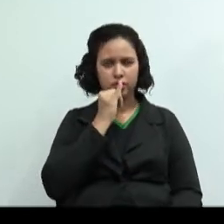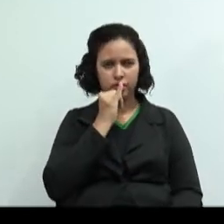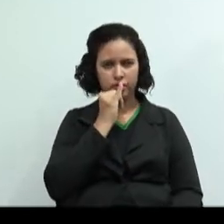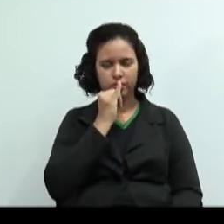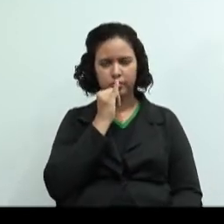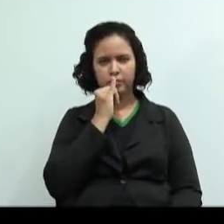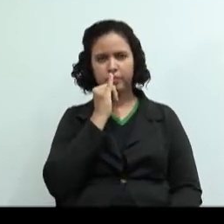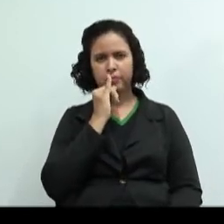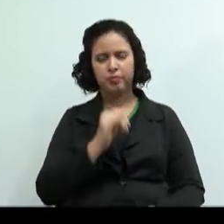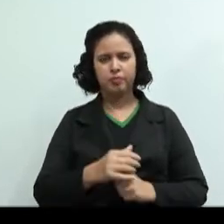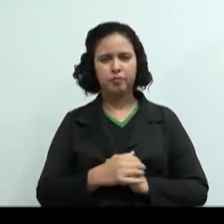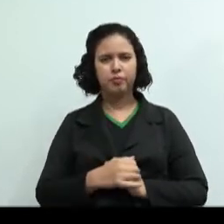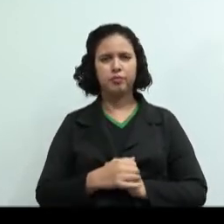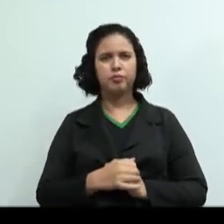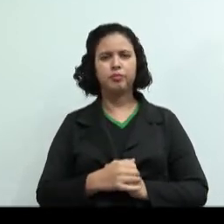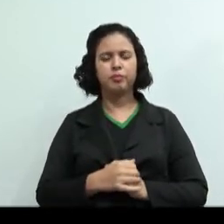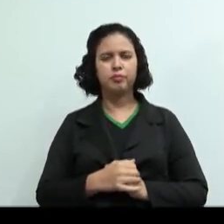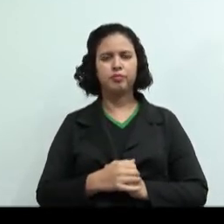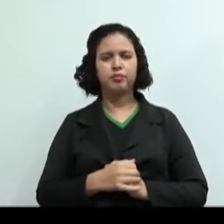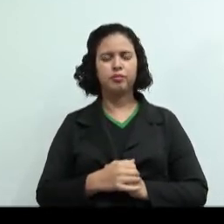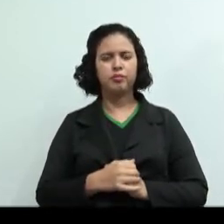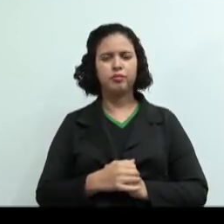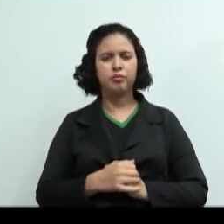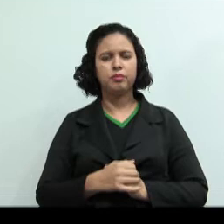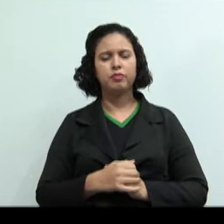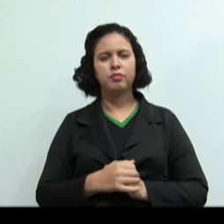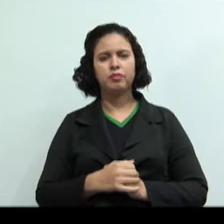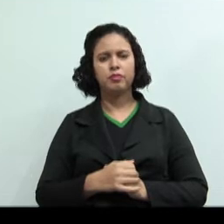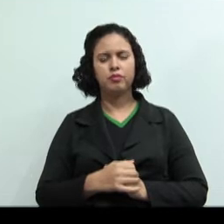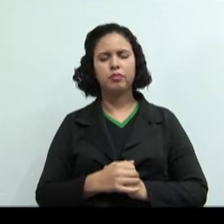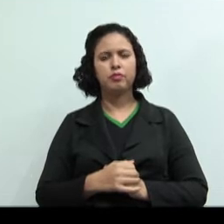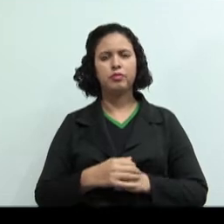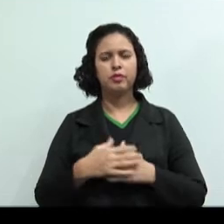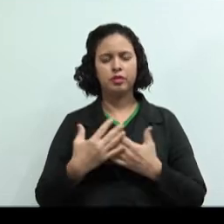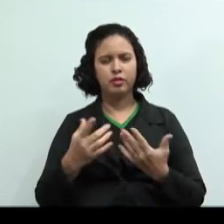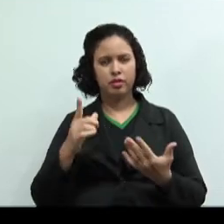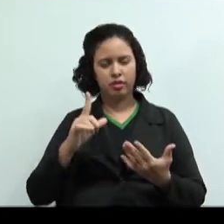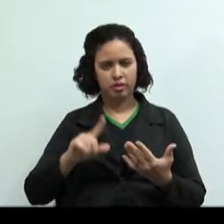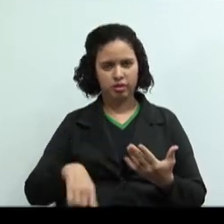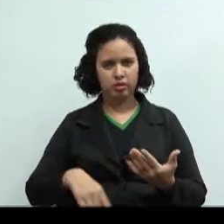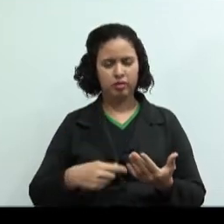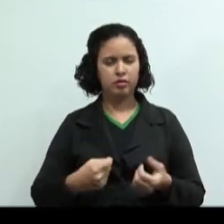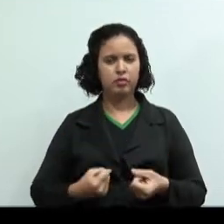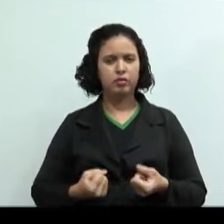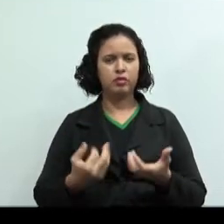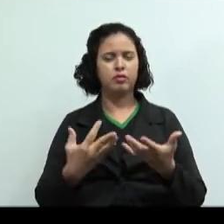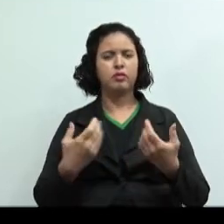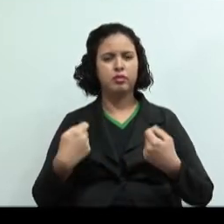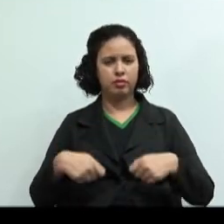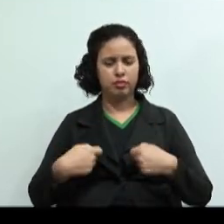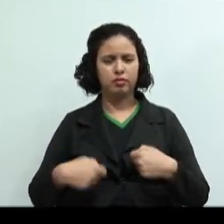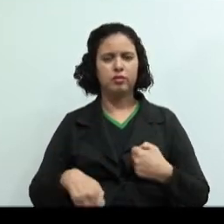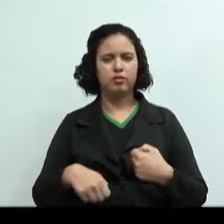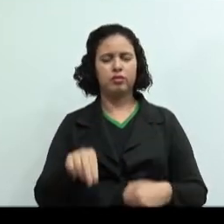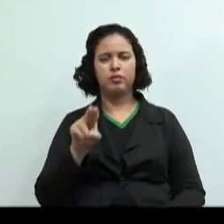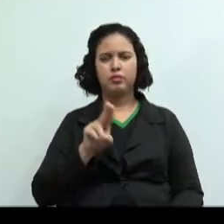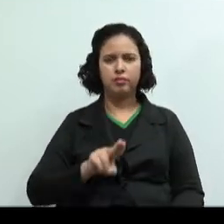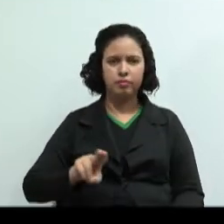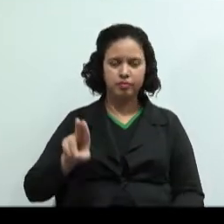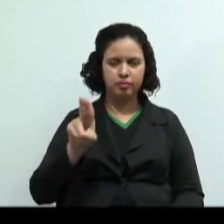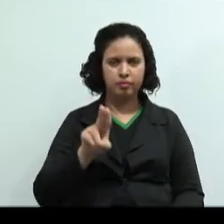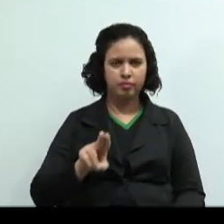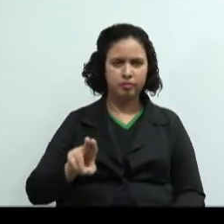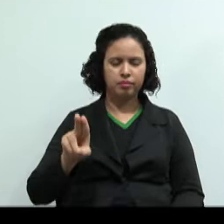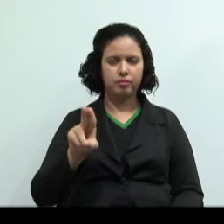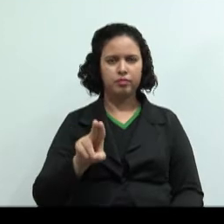Ok, perdão. São aqueles custos que eu não consigo ratear. Eu preciso utilizar estimativas. Nós